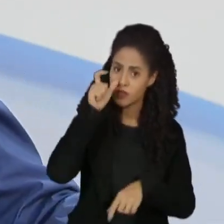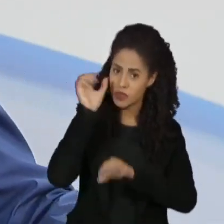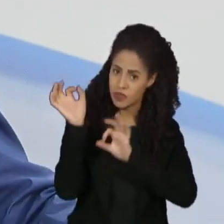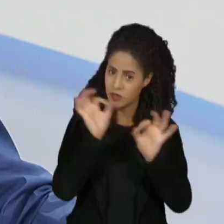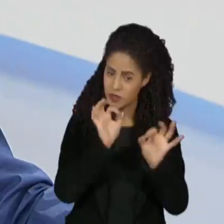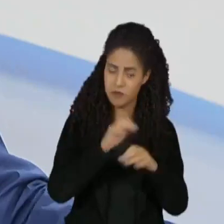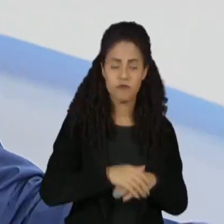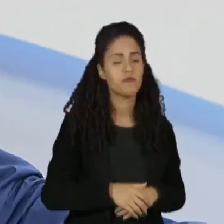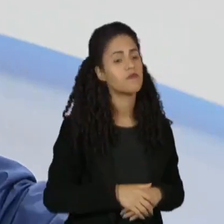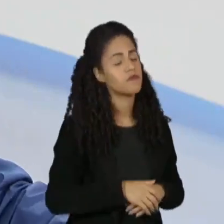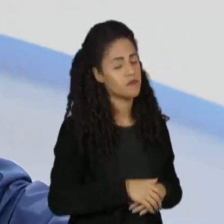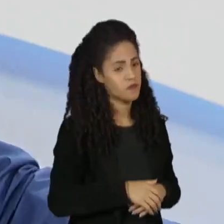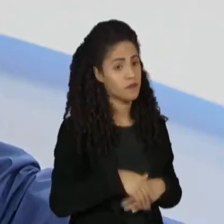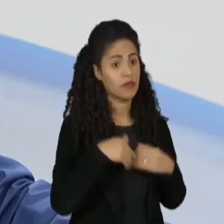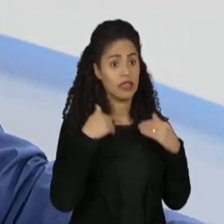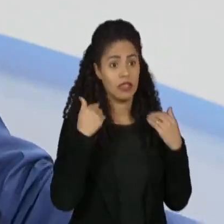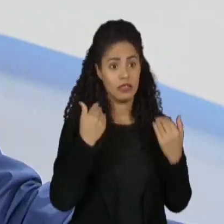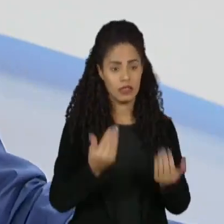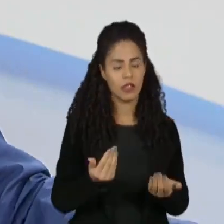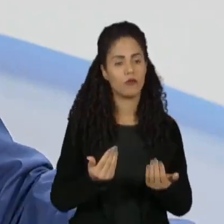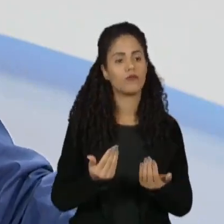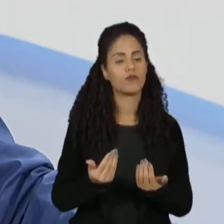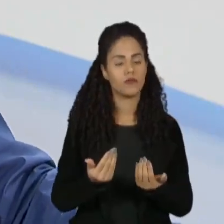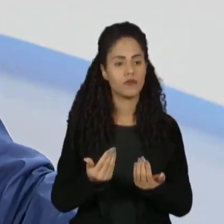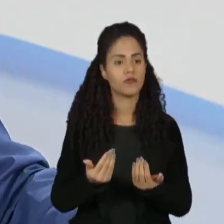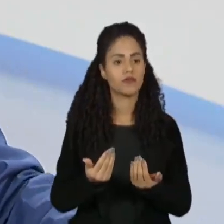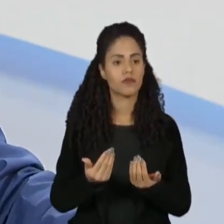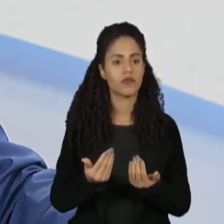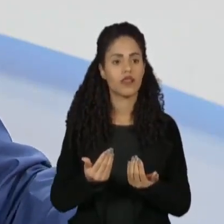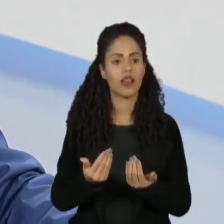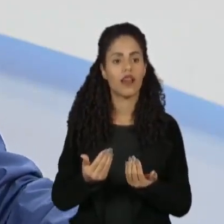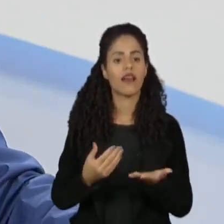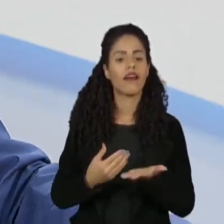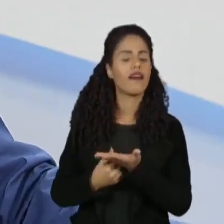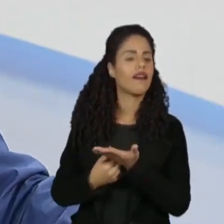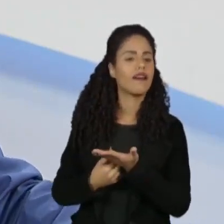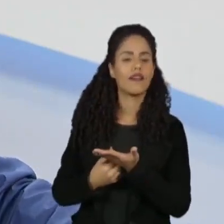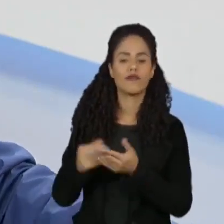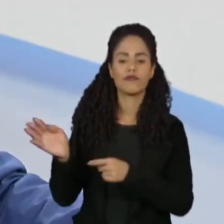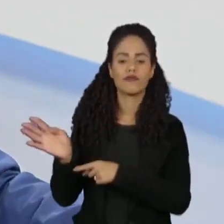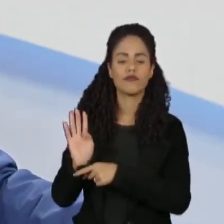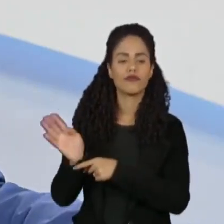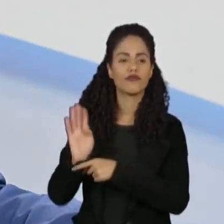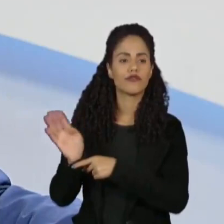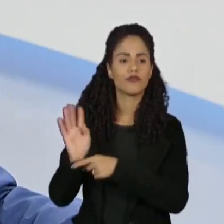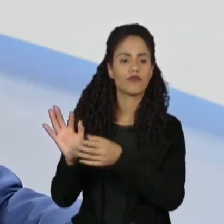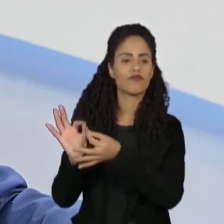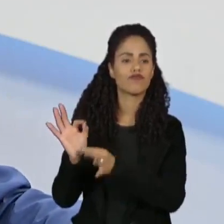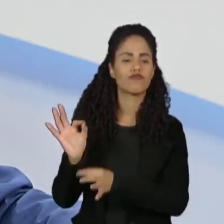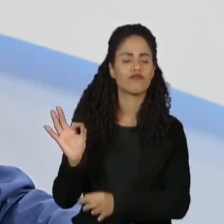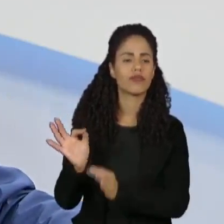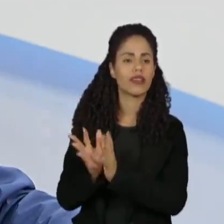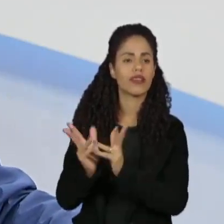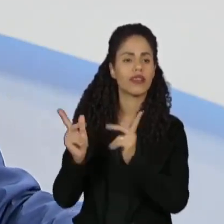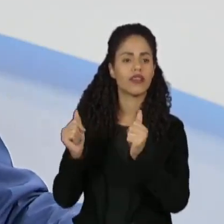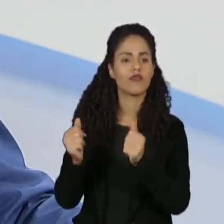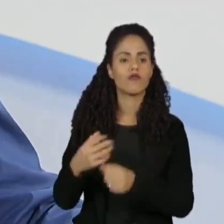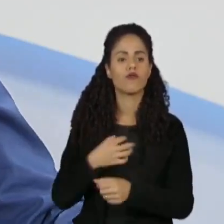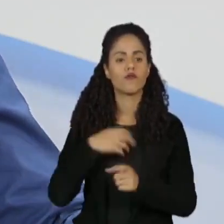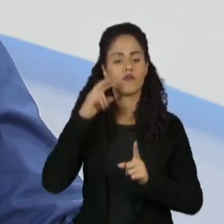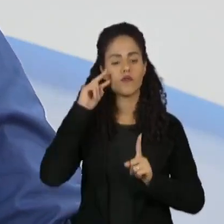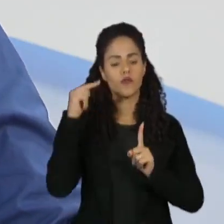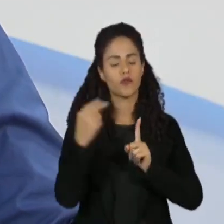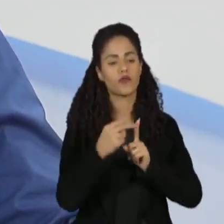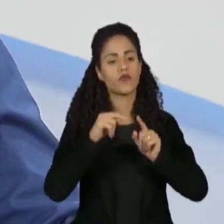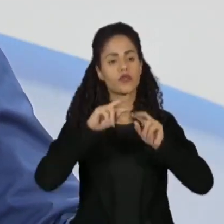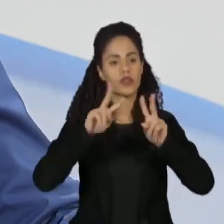enfim, a obra do Adoniran é fantástica, o olhar que ele tem,